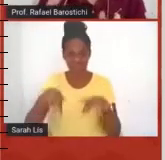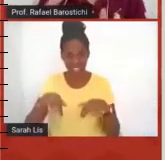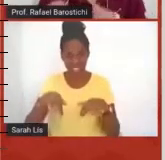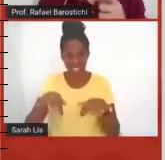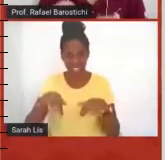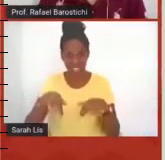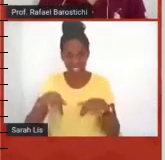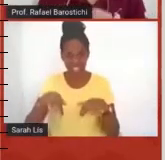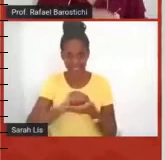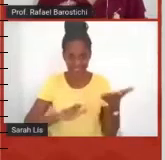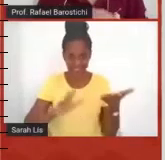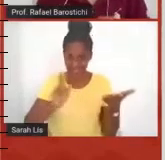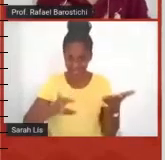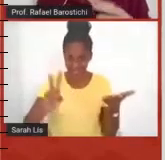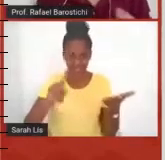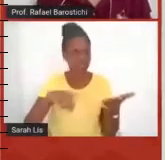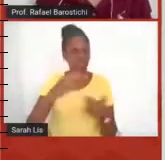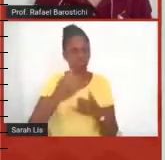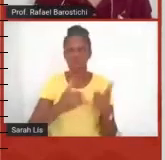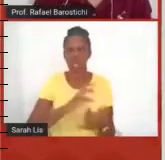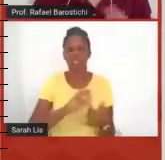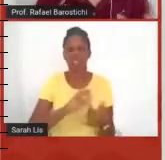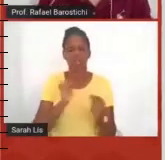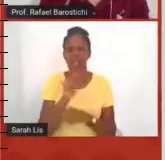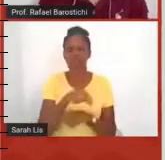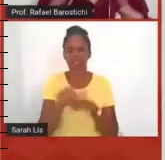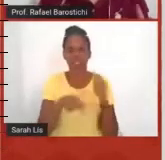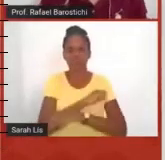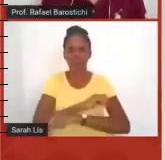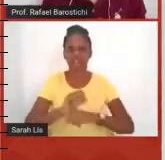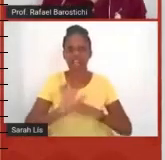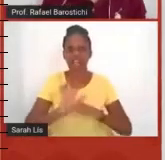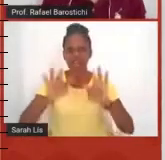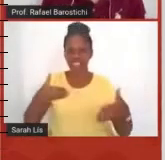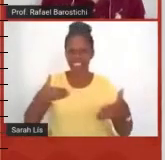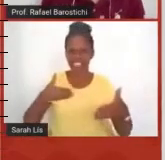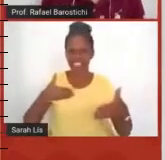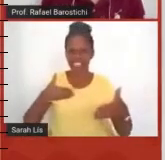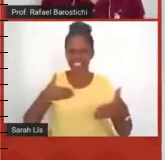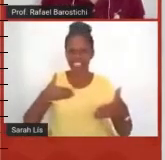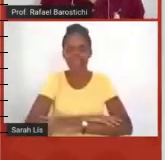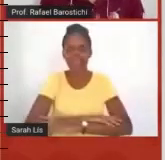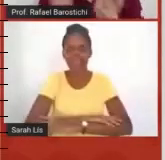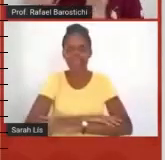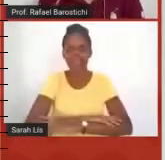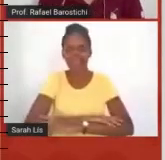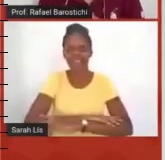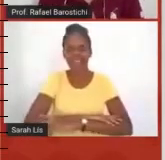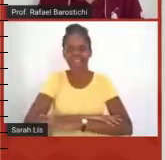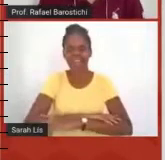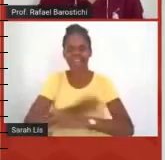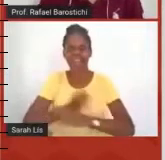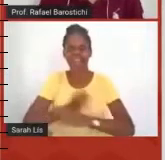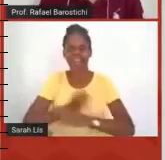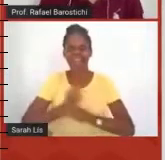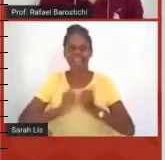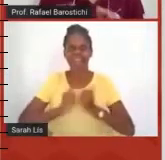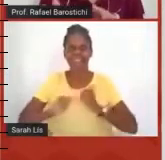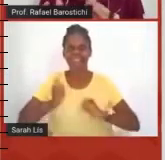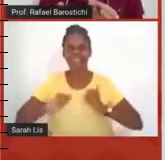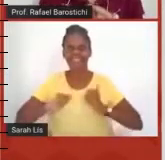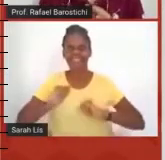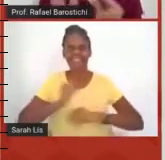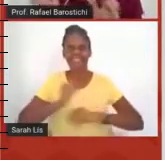ficava ali, ia chegando no final e eles já iam ficando ali, né, naquele entusiasmo mesmo para o momento ali do